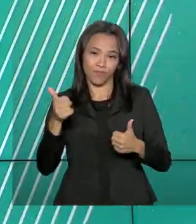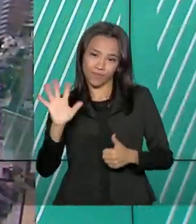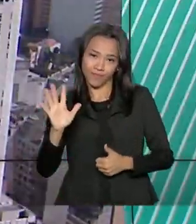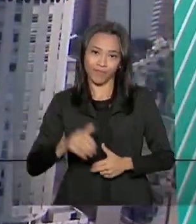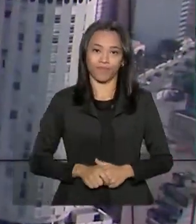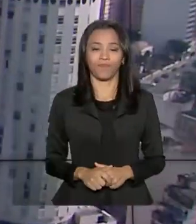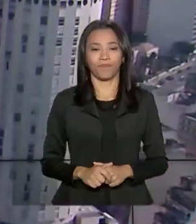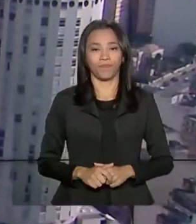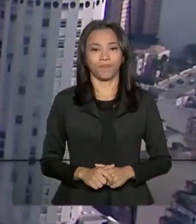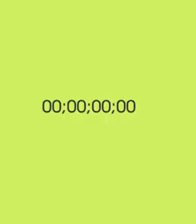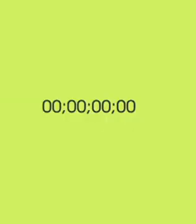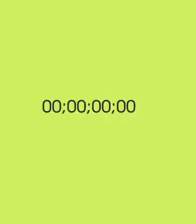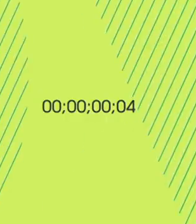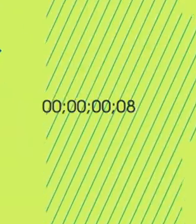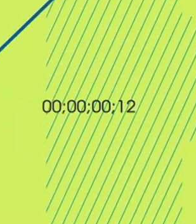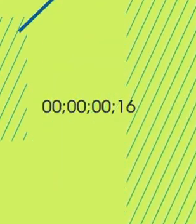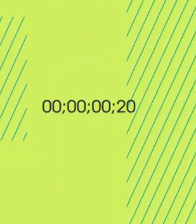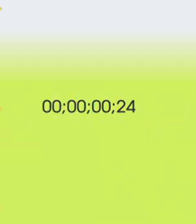Até lá!